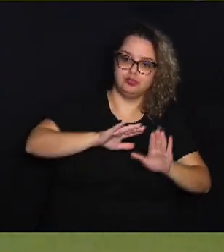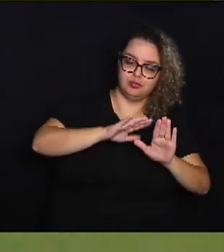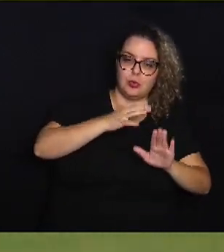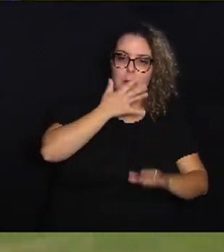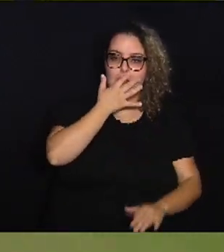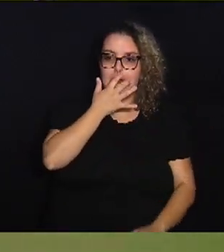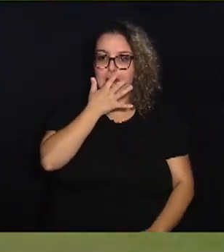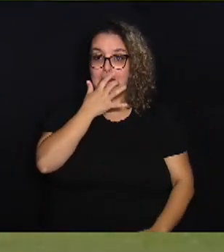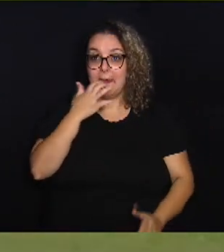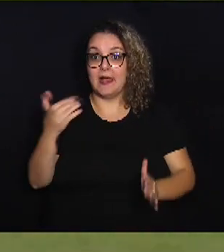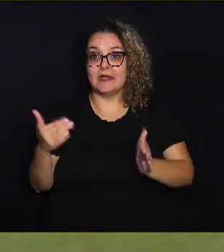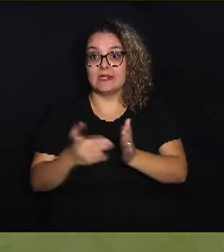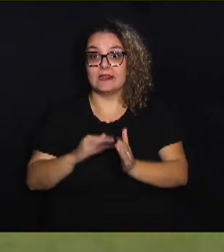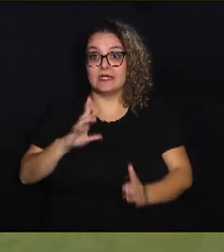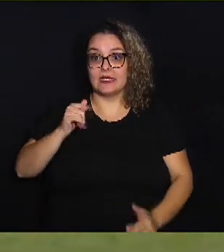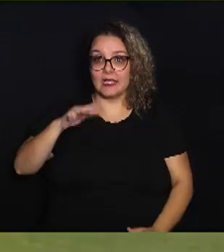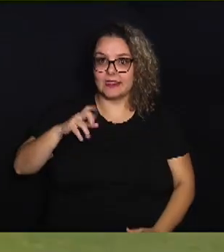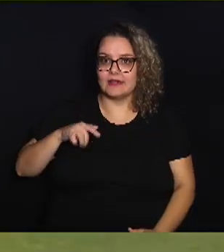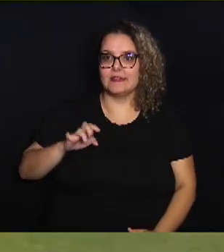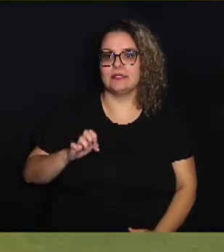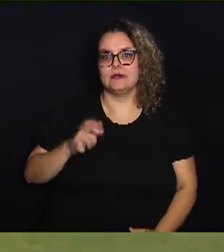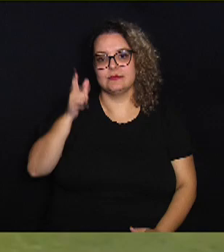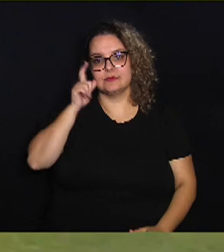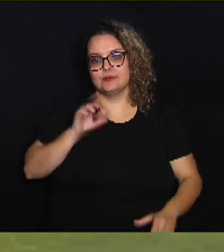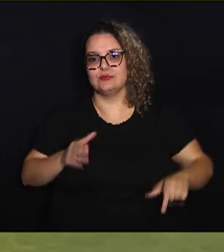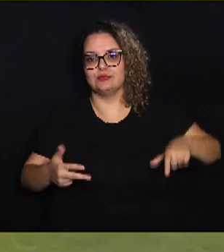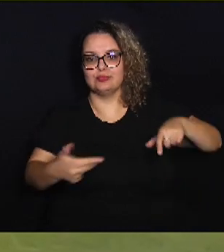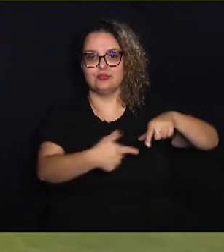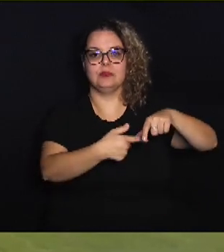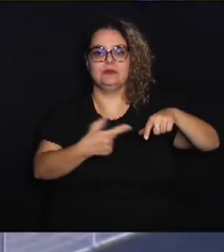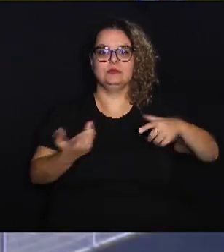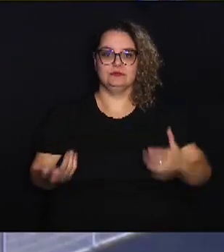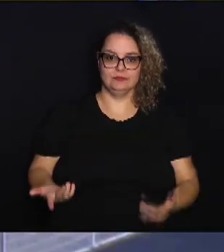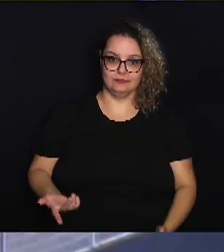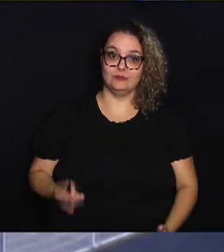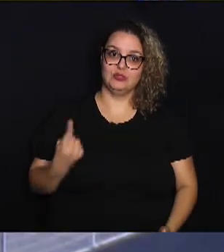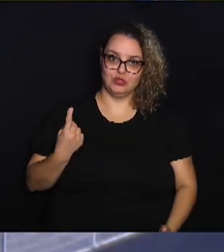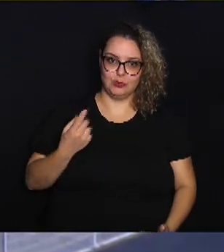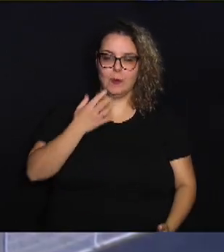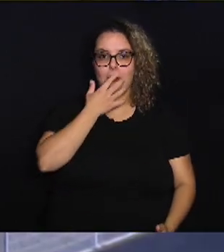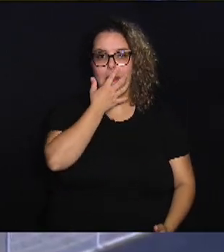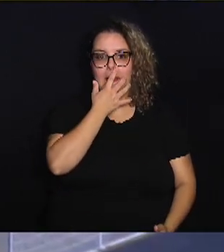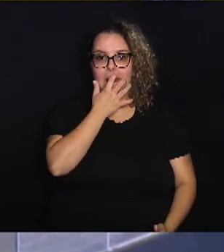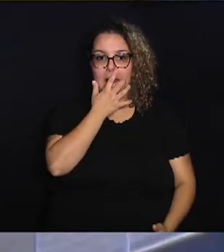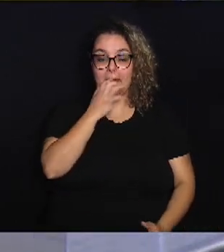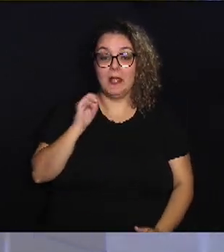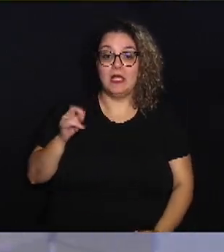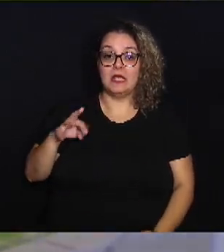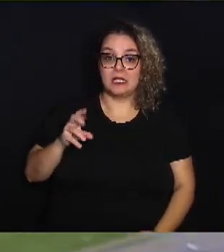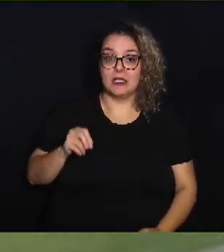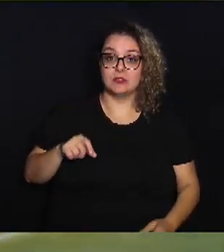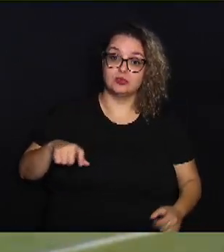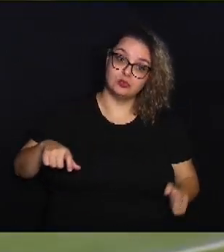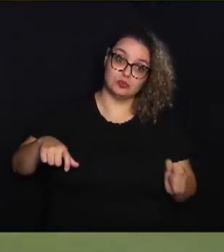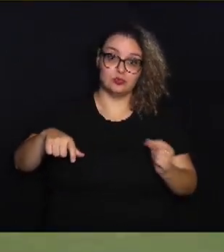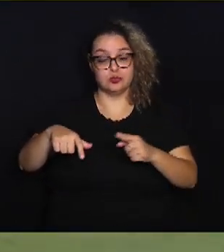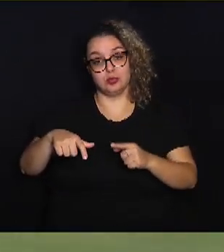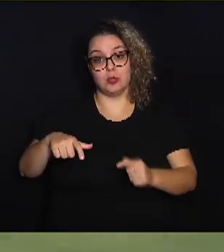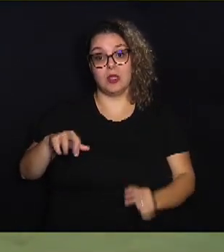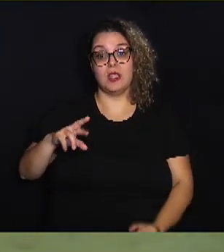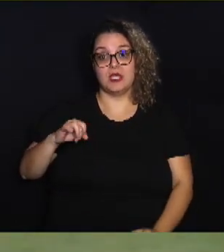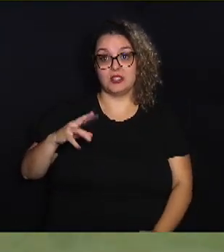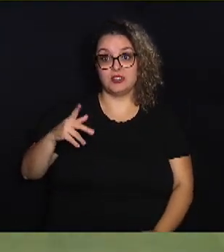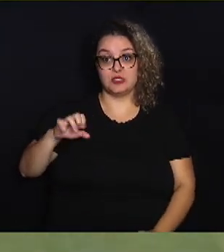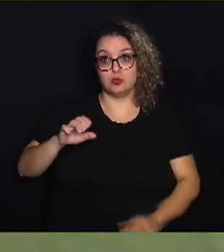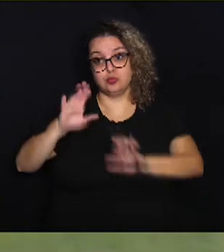até que Kaique conseguiu desviar e fazer o gol de honra. Castro de cabeça ainda obrigou Richard a fazer